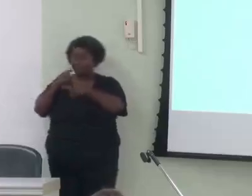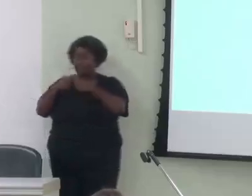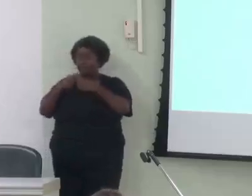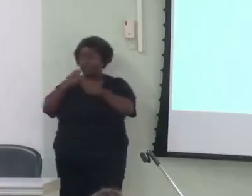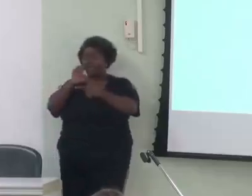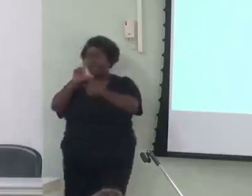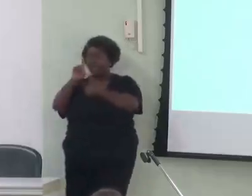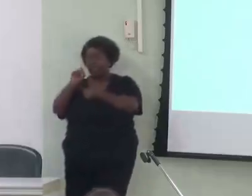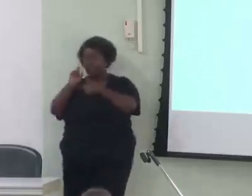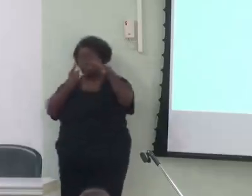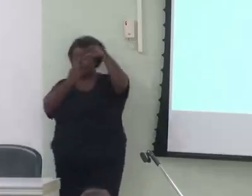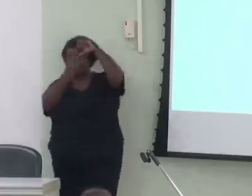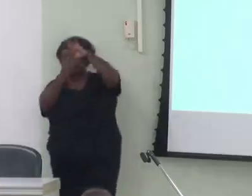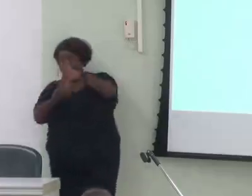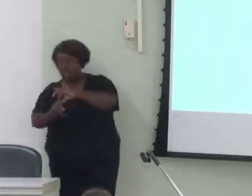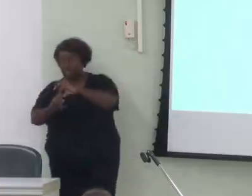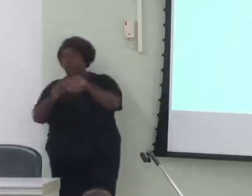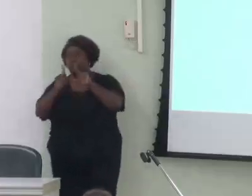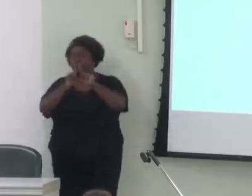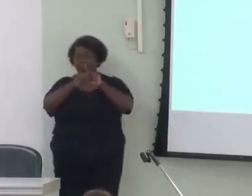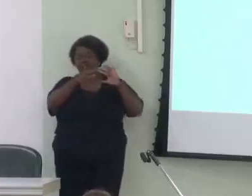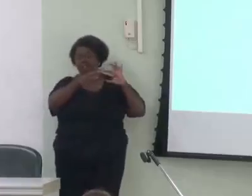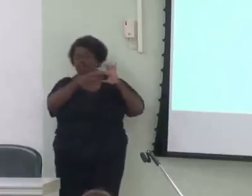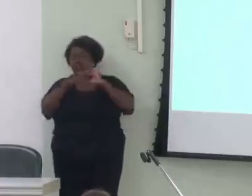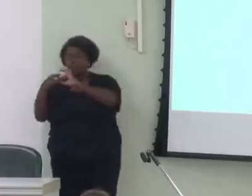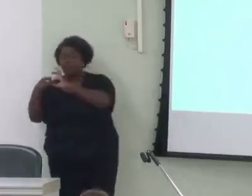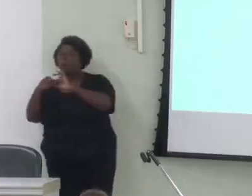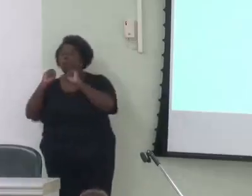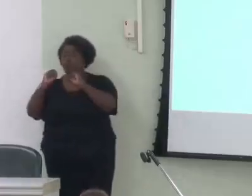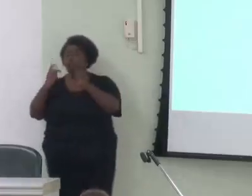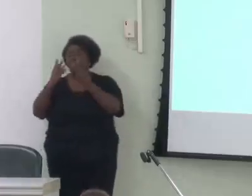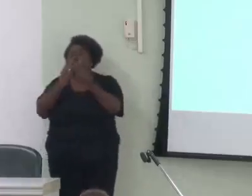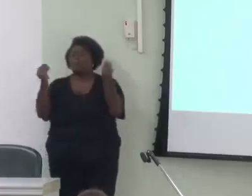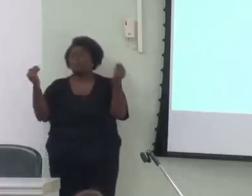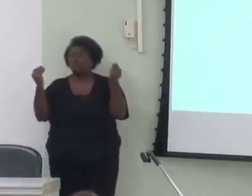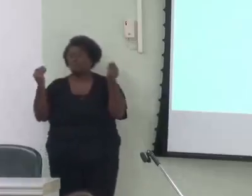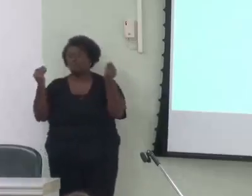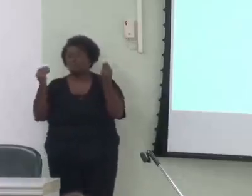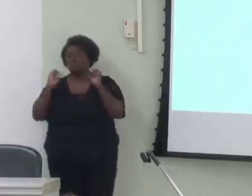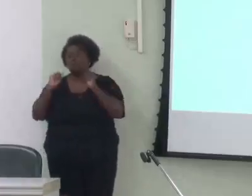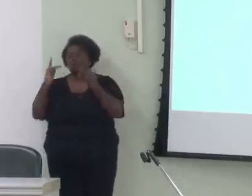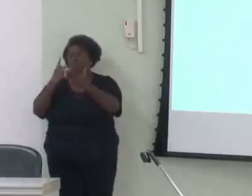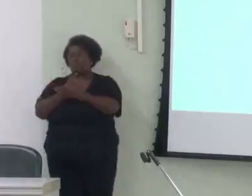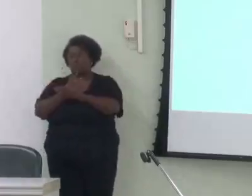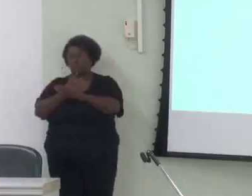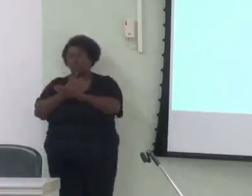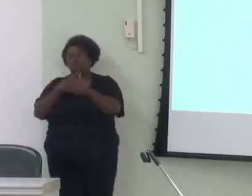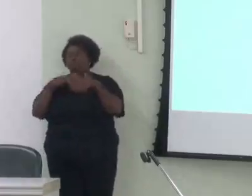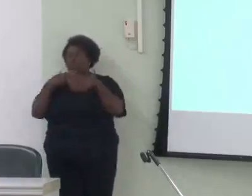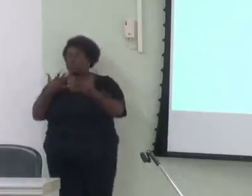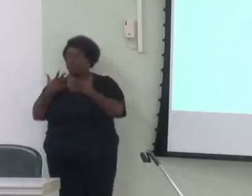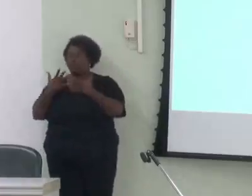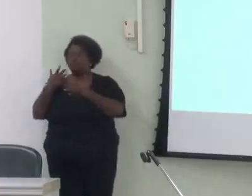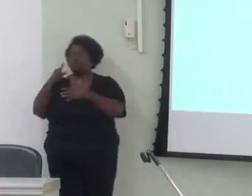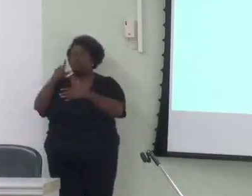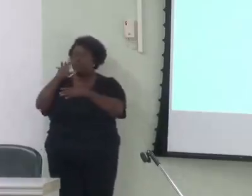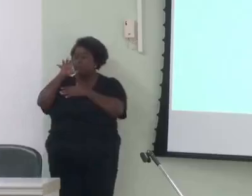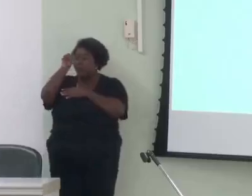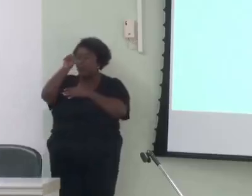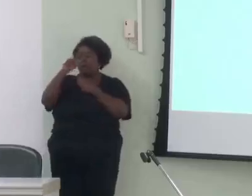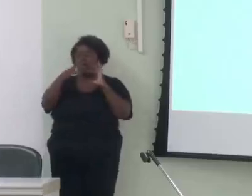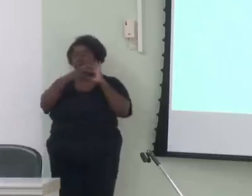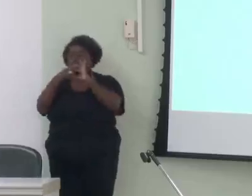como os verticais, os elos horizontais também podem desaparecer. Então, você captura o contexto de